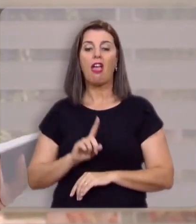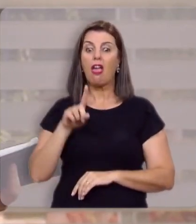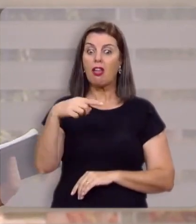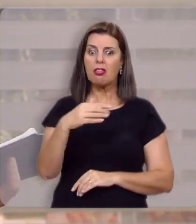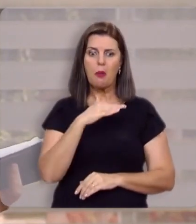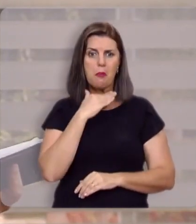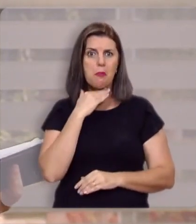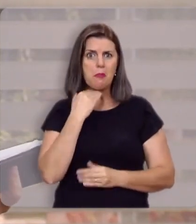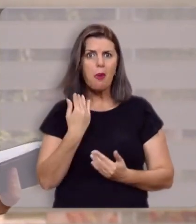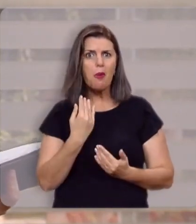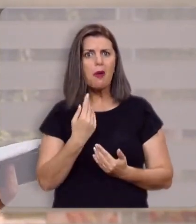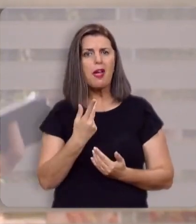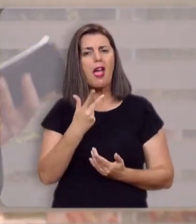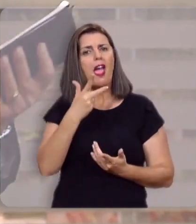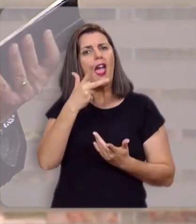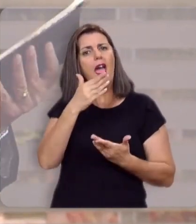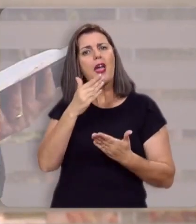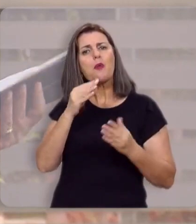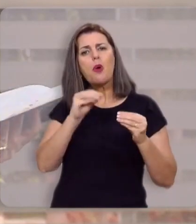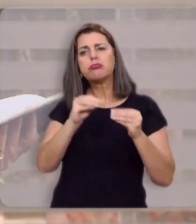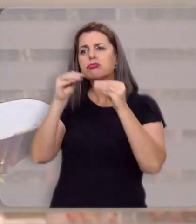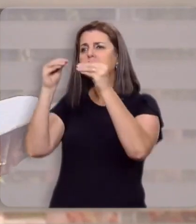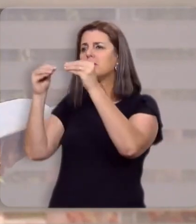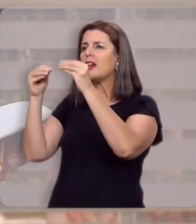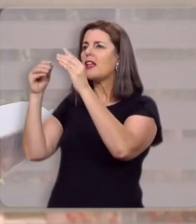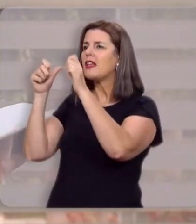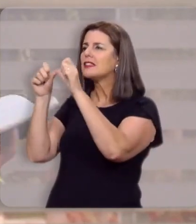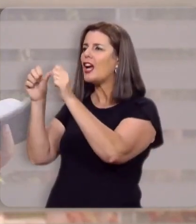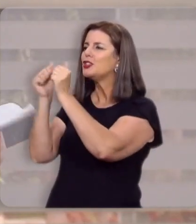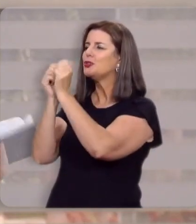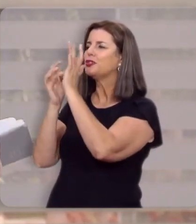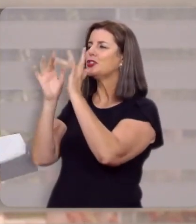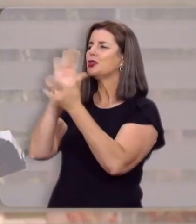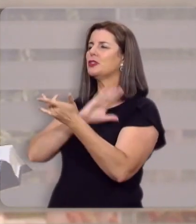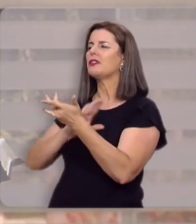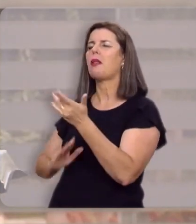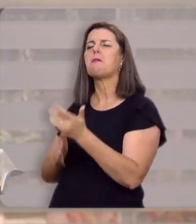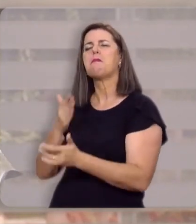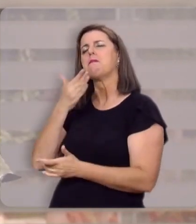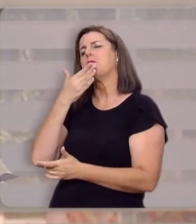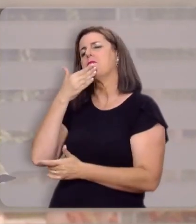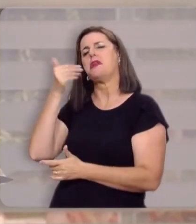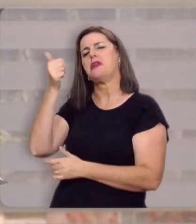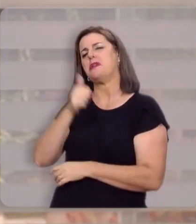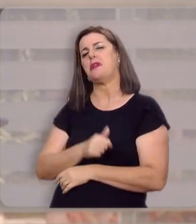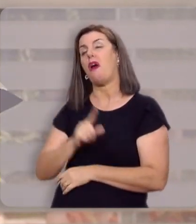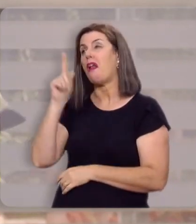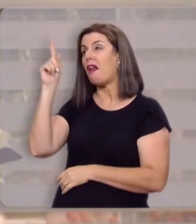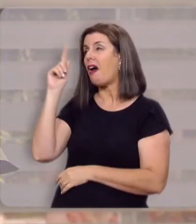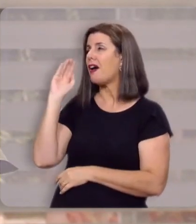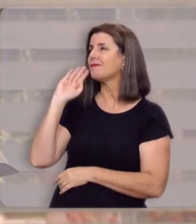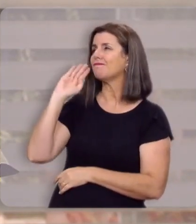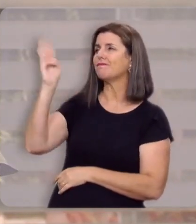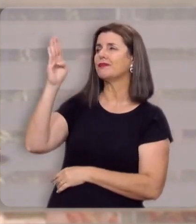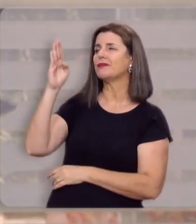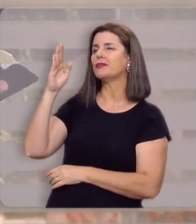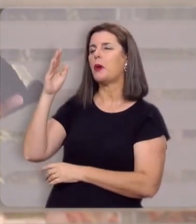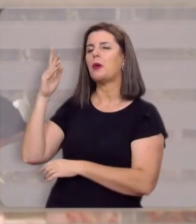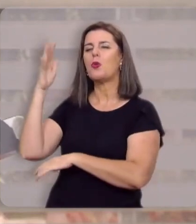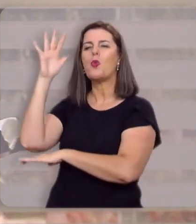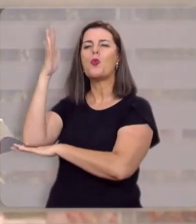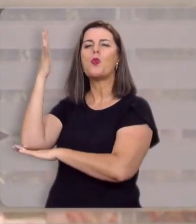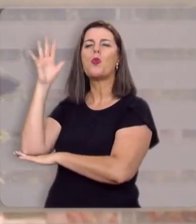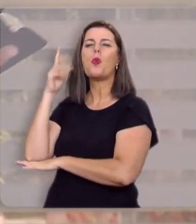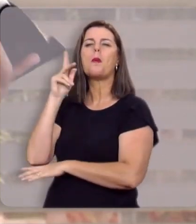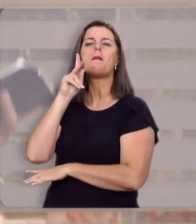então morrer é partir para estar com Cristo que é incomparavelmente melhor, lá é o paraíso, lá é o